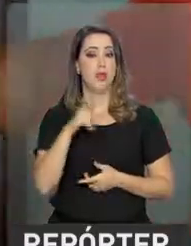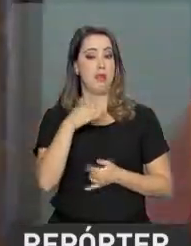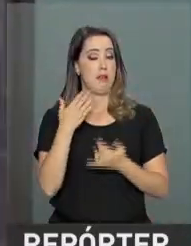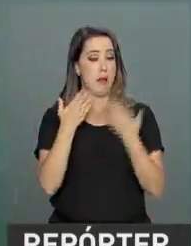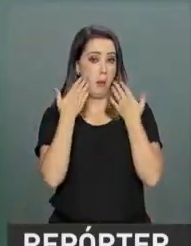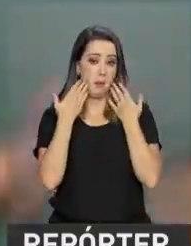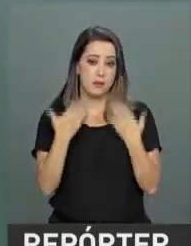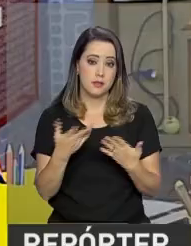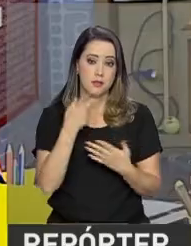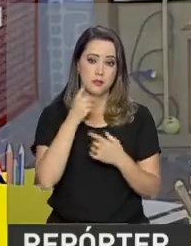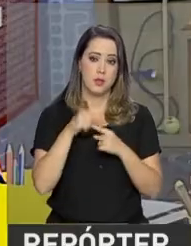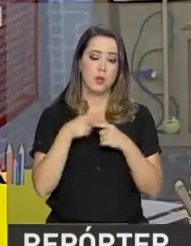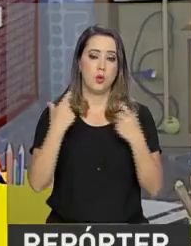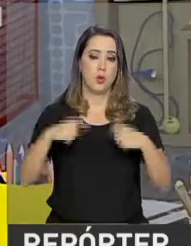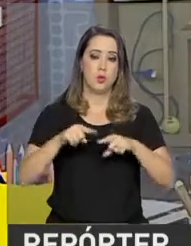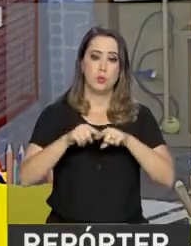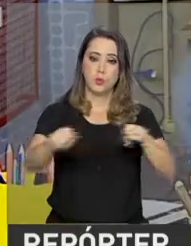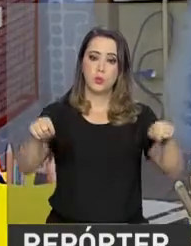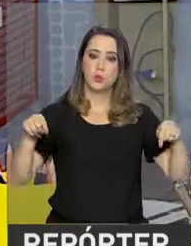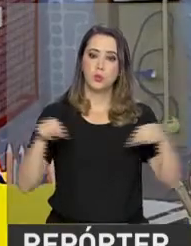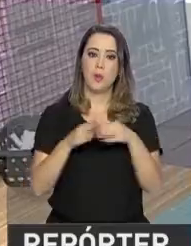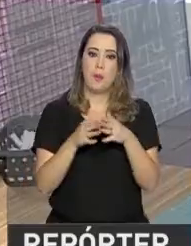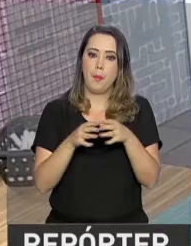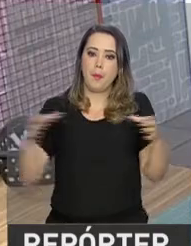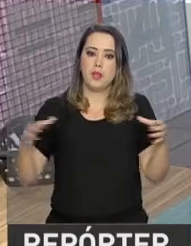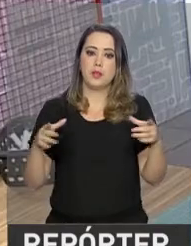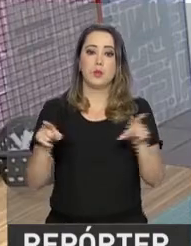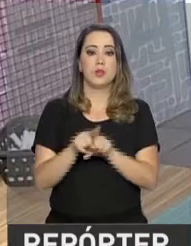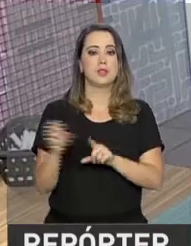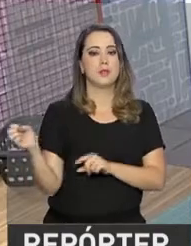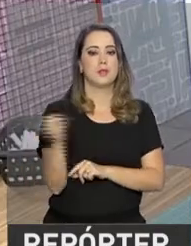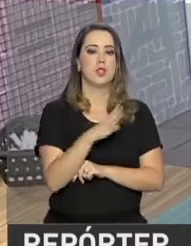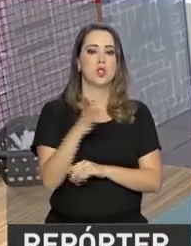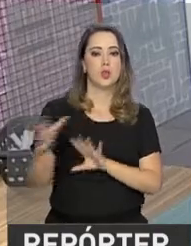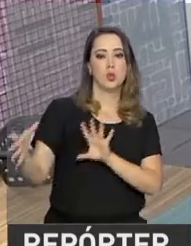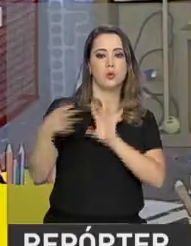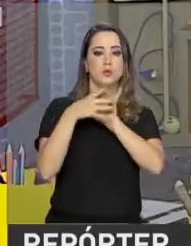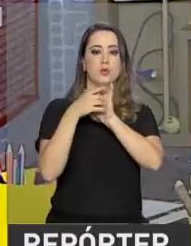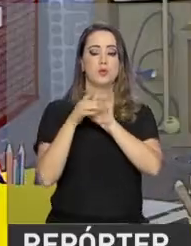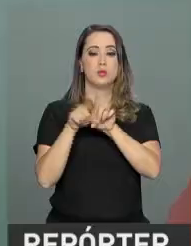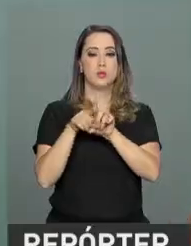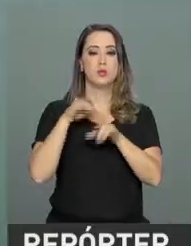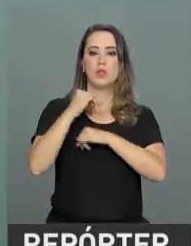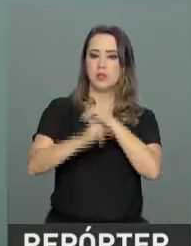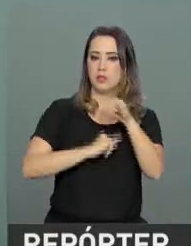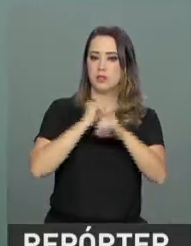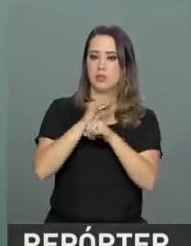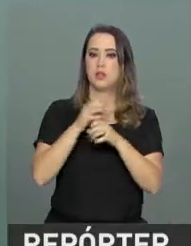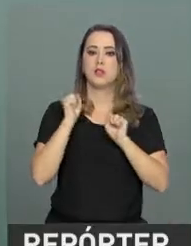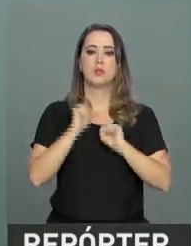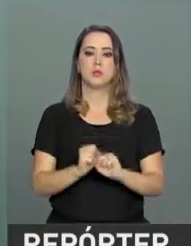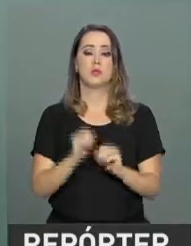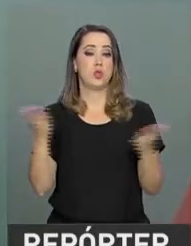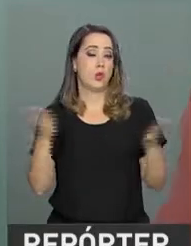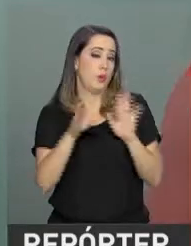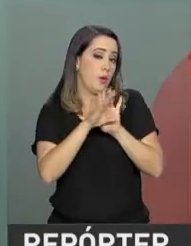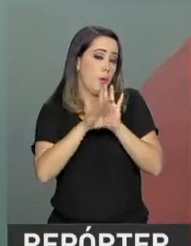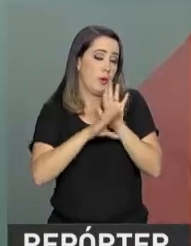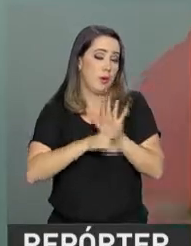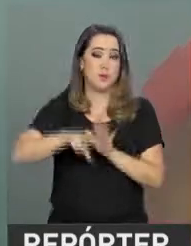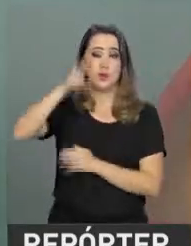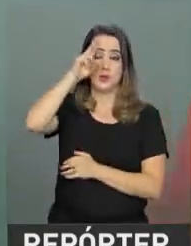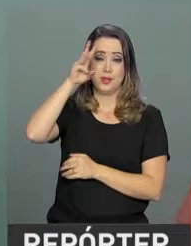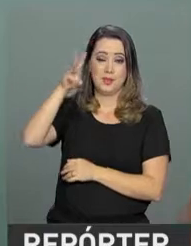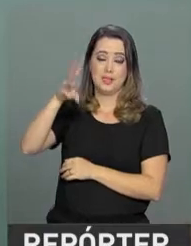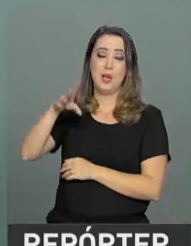Olha o tamanho do meu quarto! Meu quarto aumentou e também ganhou interatividade! É isso mesmo! O programa de segunda